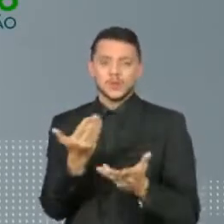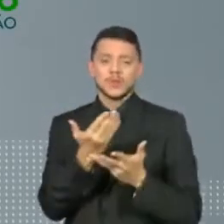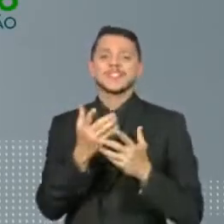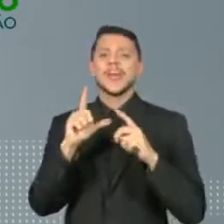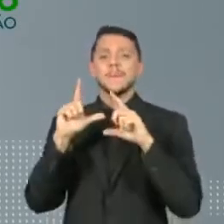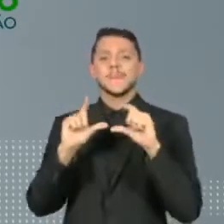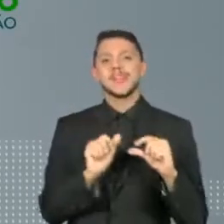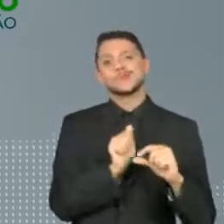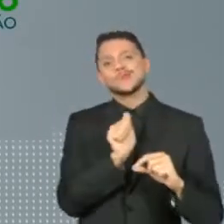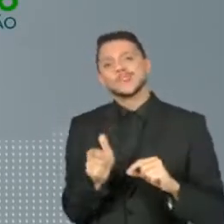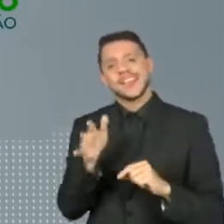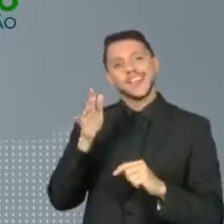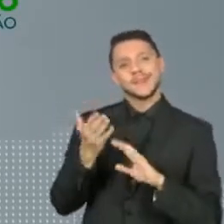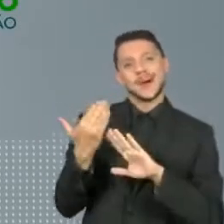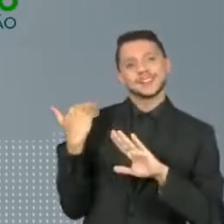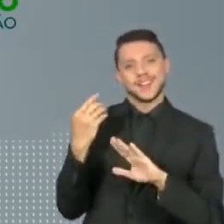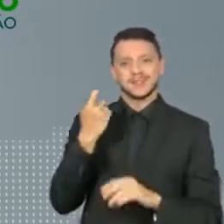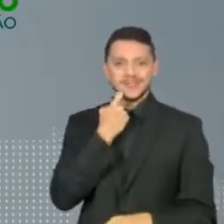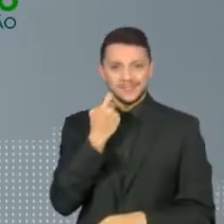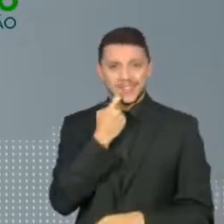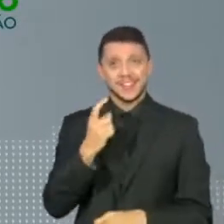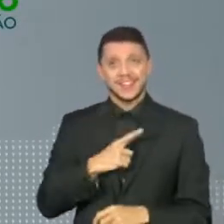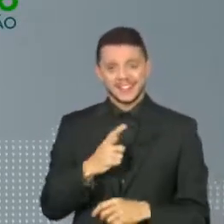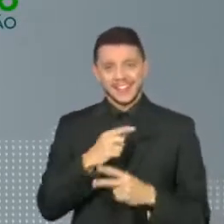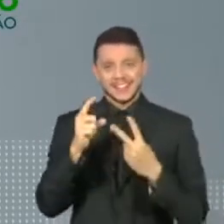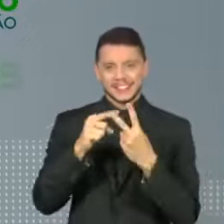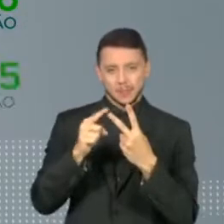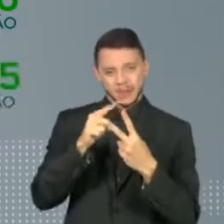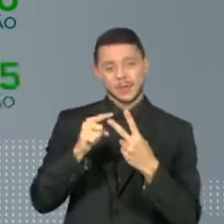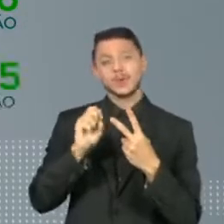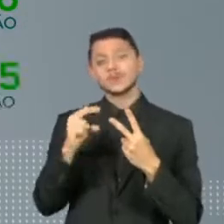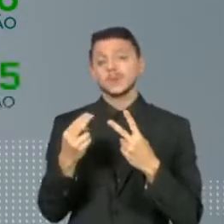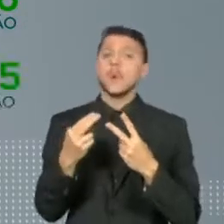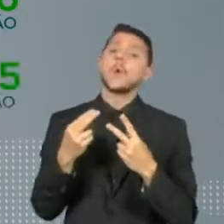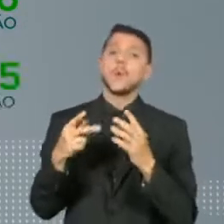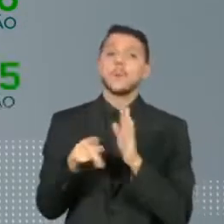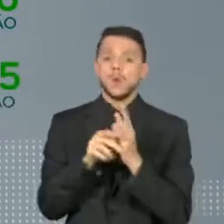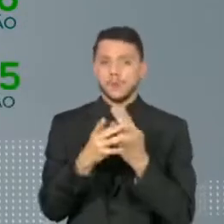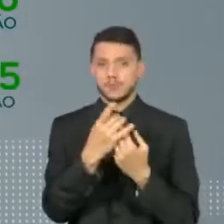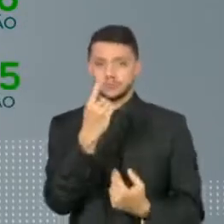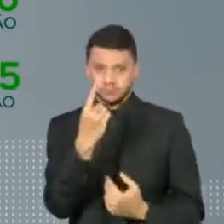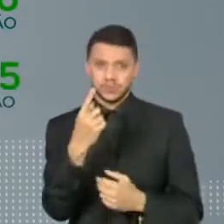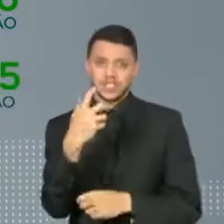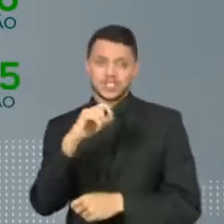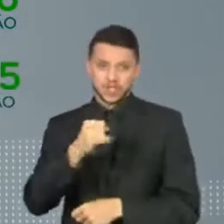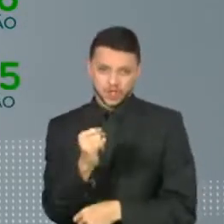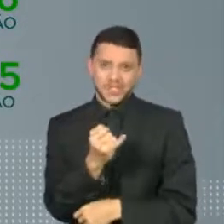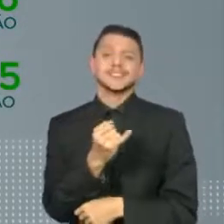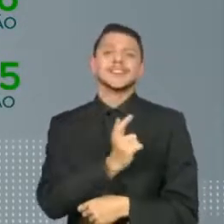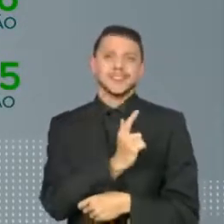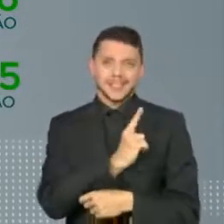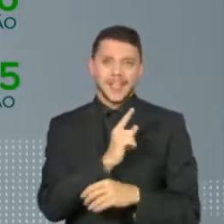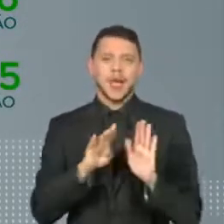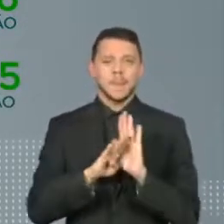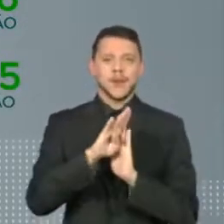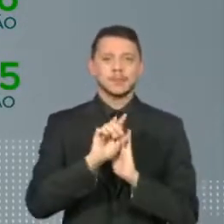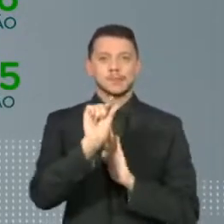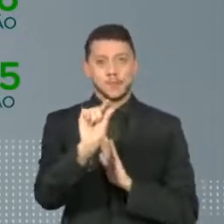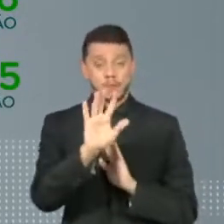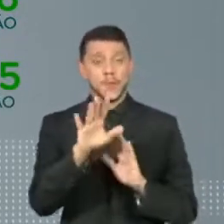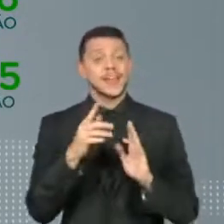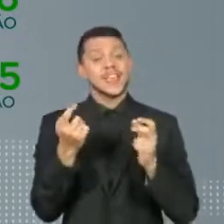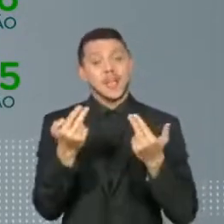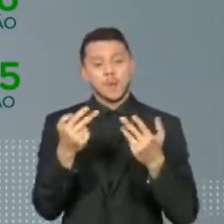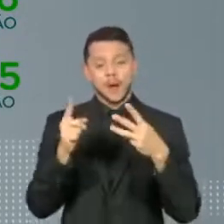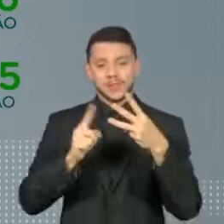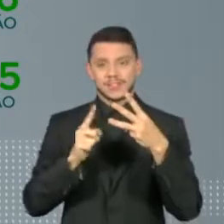imunizados com a segunda dose ou a dose da Janssen teve um aumento pequeno, assim como o grupo de vacinados com a dose de reforço, que está perto de